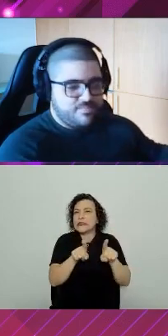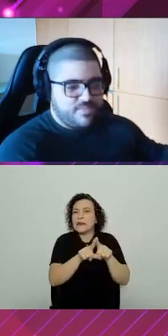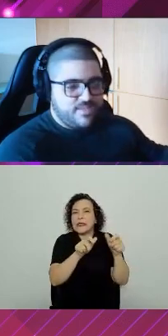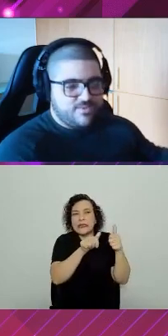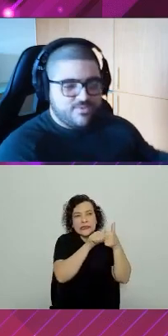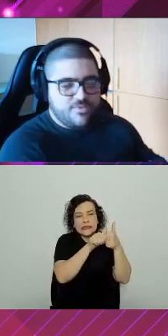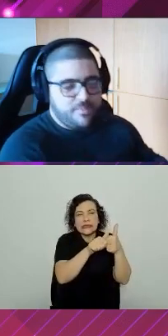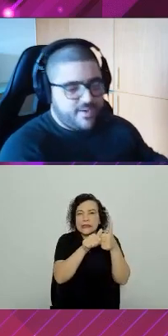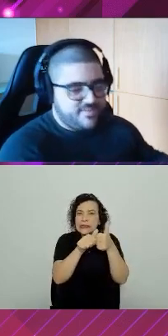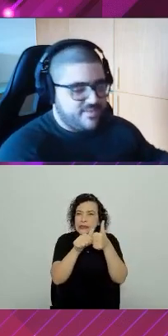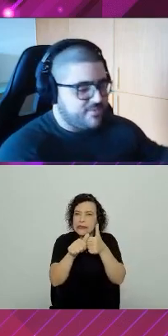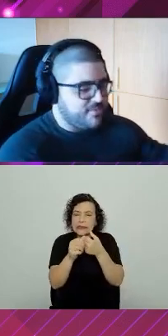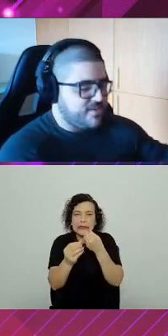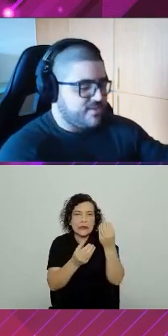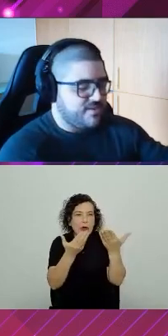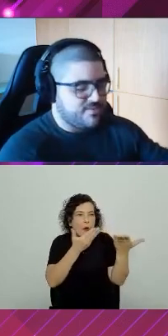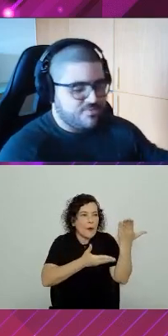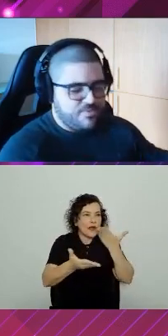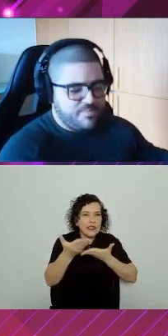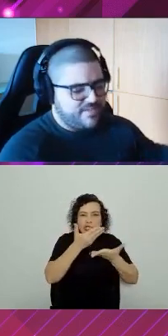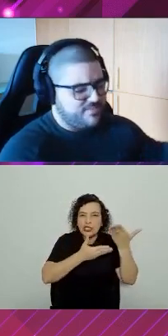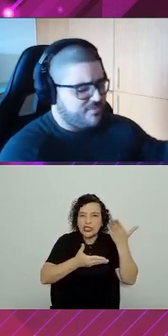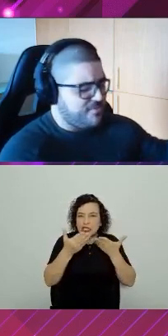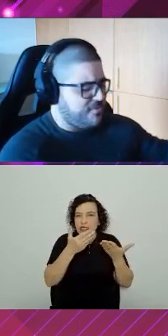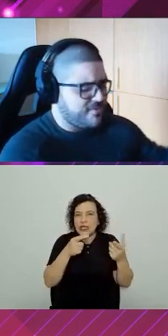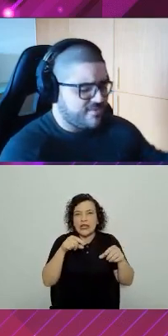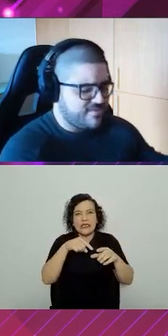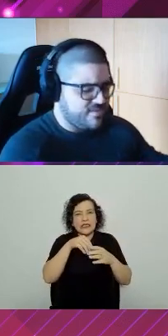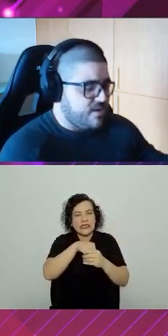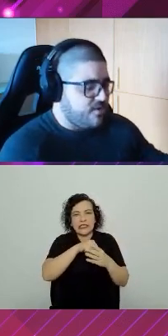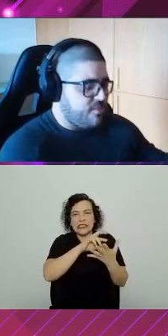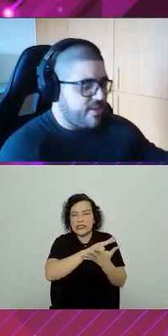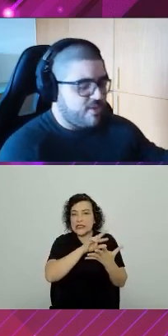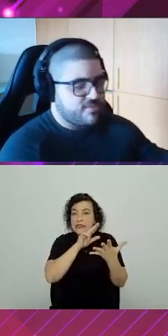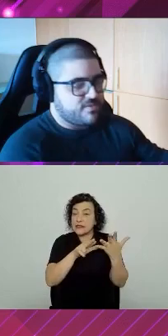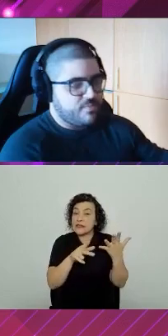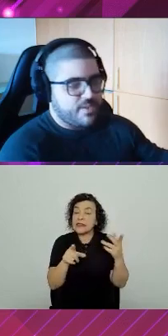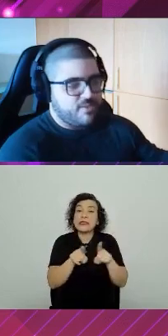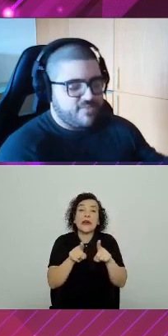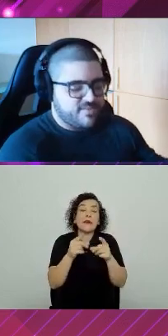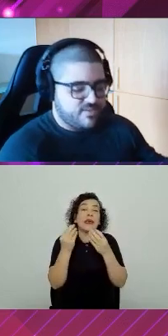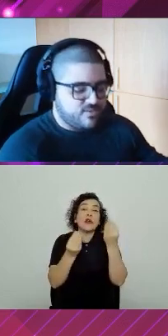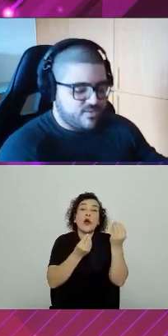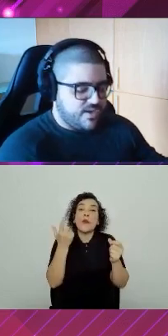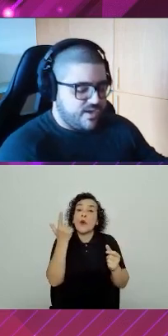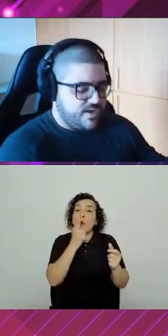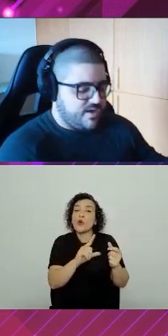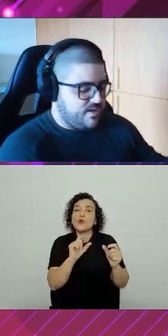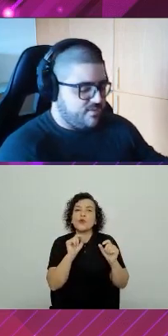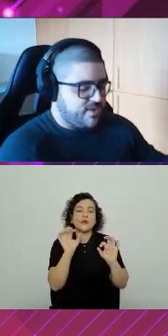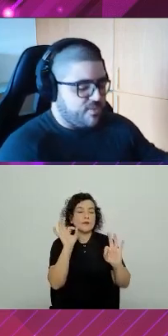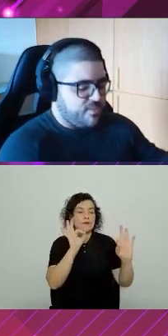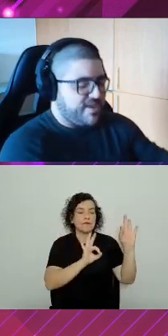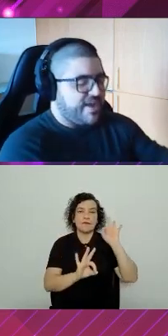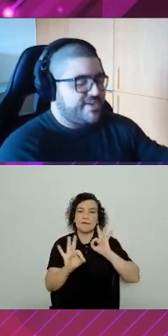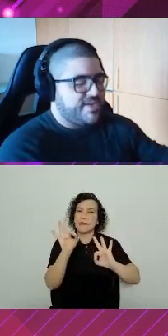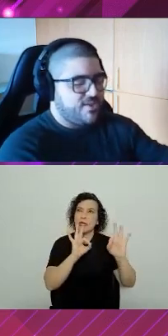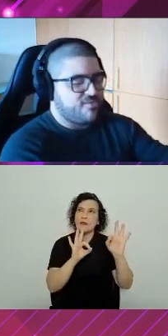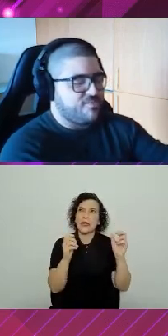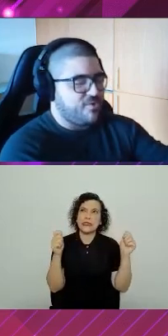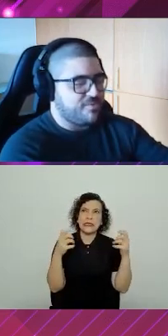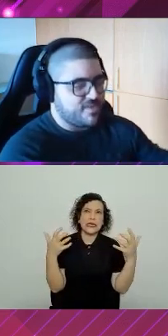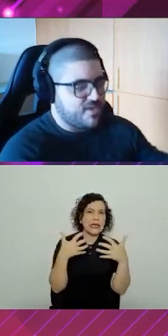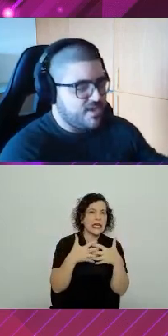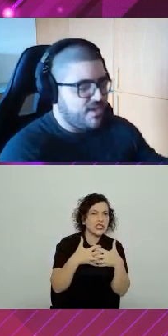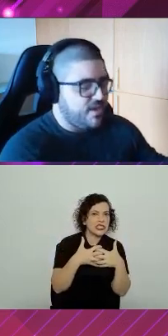compartilhado no Redux, no Mobex, no Context, como é que eu vou fazer toda a... Onde é que eu posso encaixar